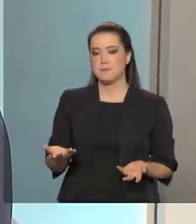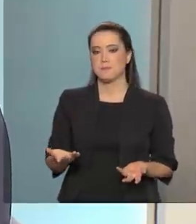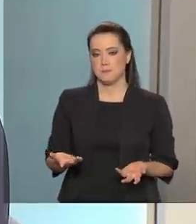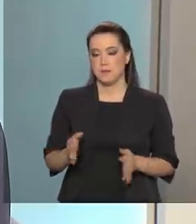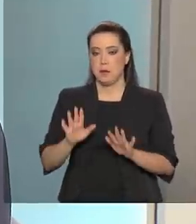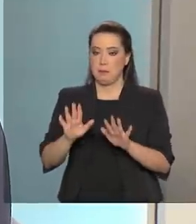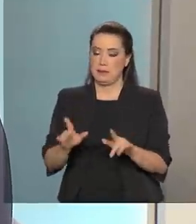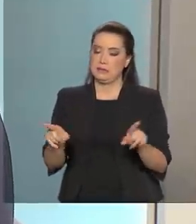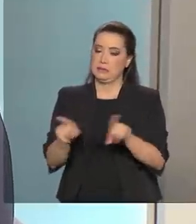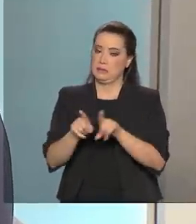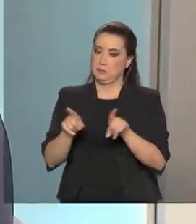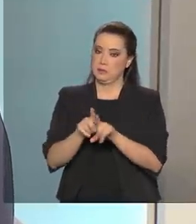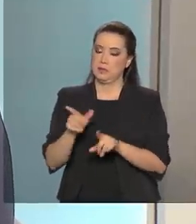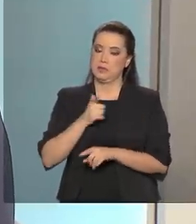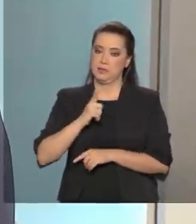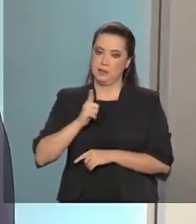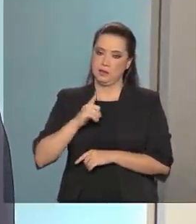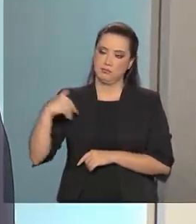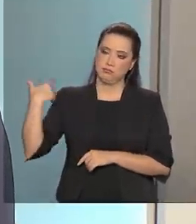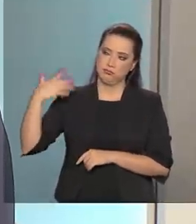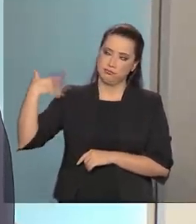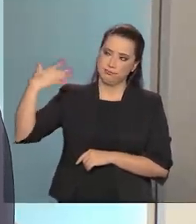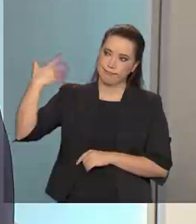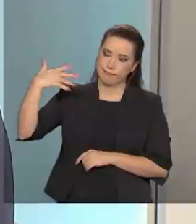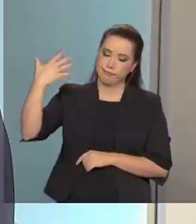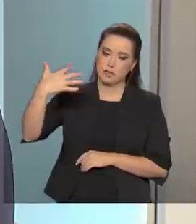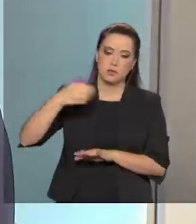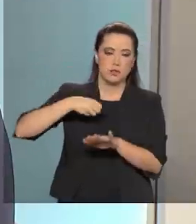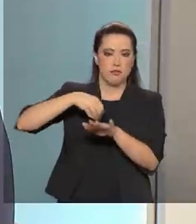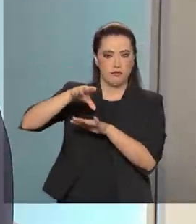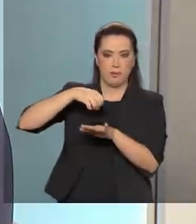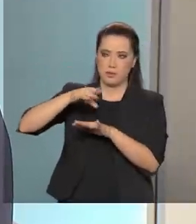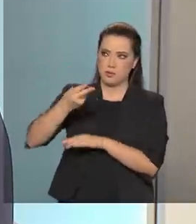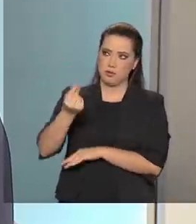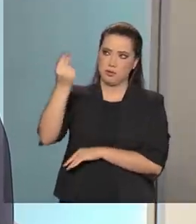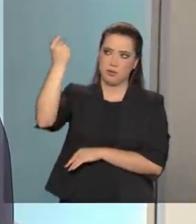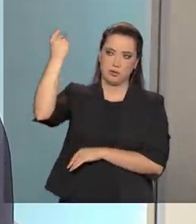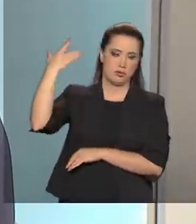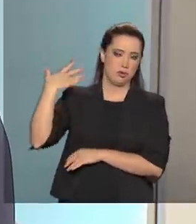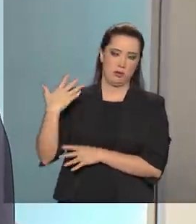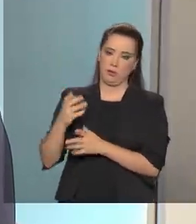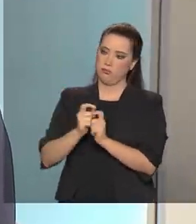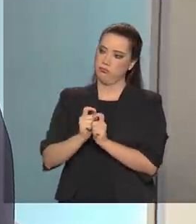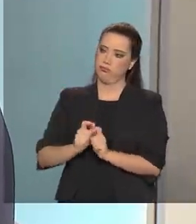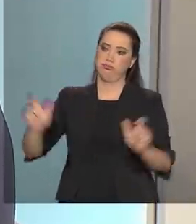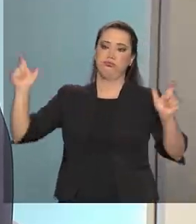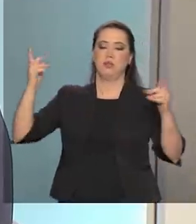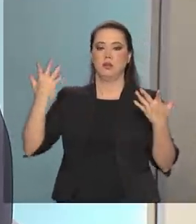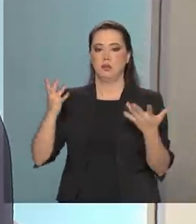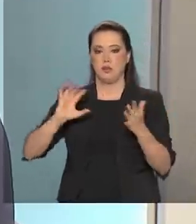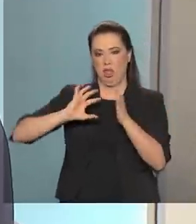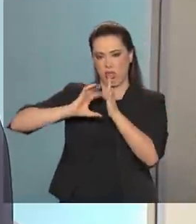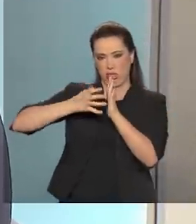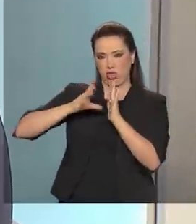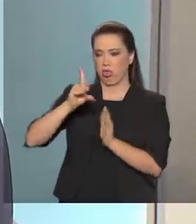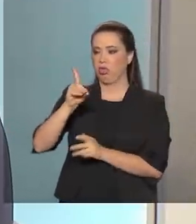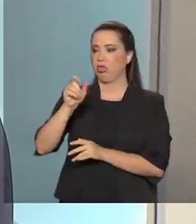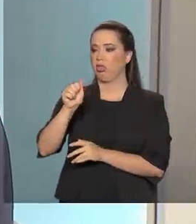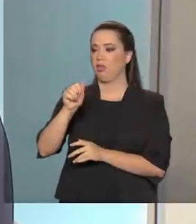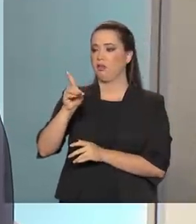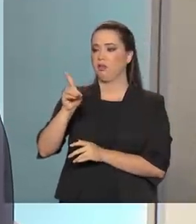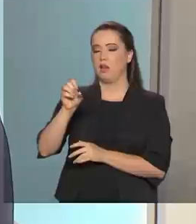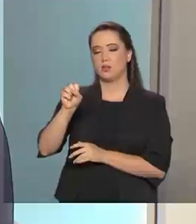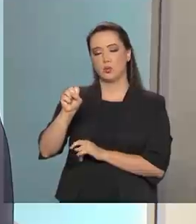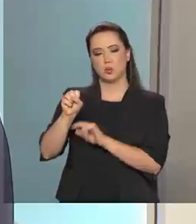Por outro lado, nós temos um legado de dados muito grande. Vamos dizer, até a criação da LHPD, dados